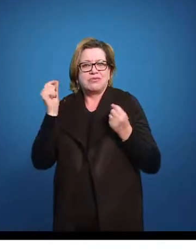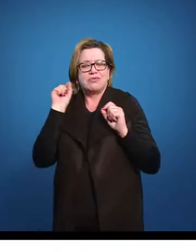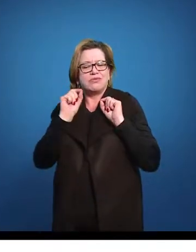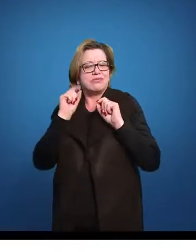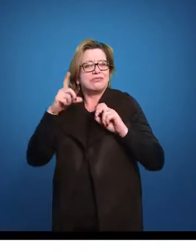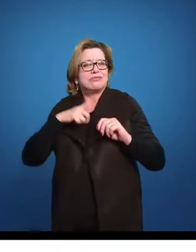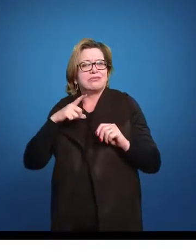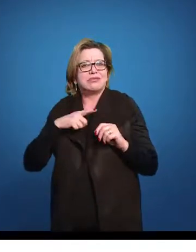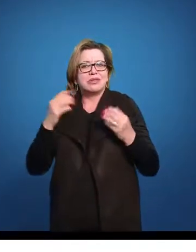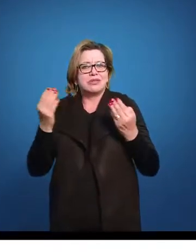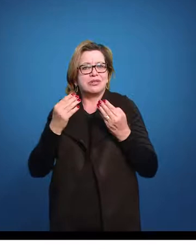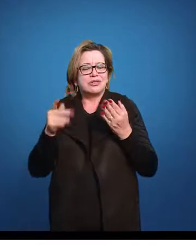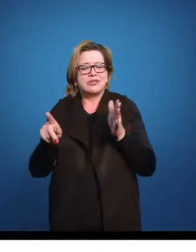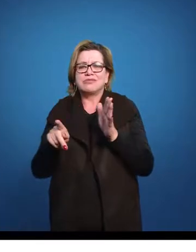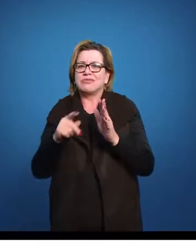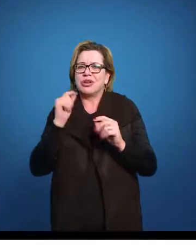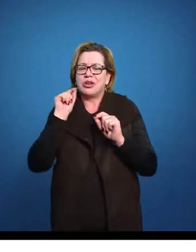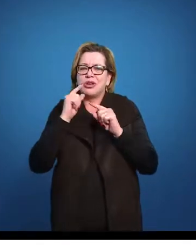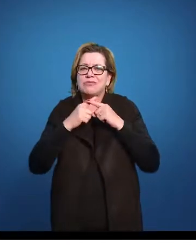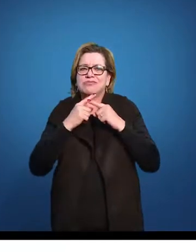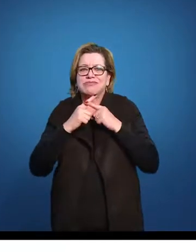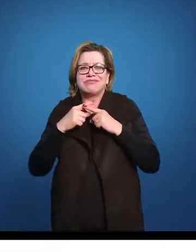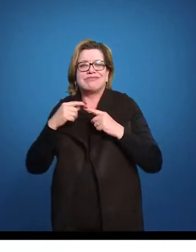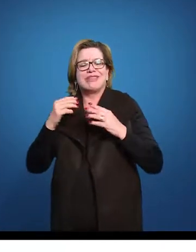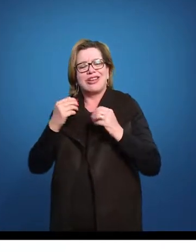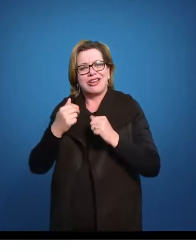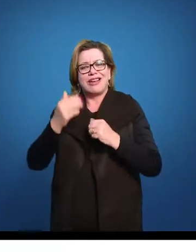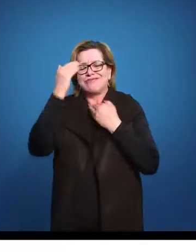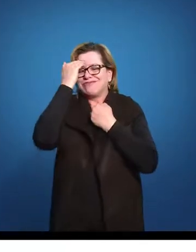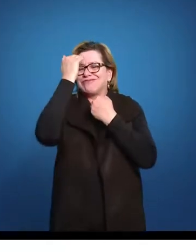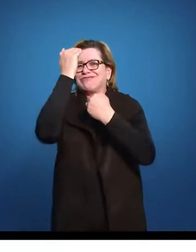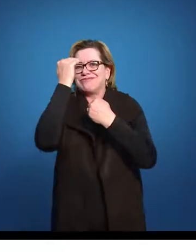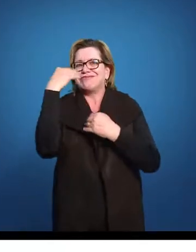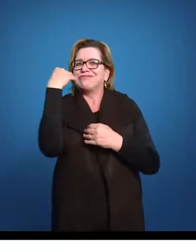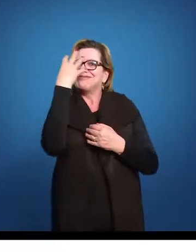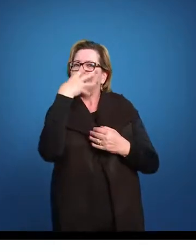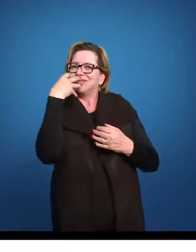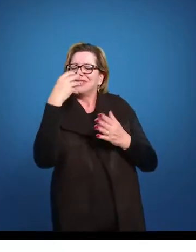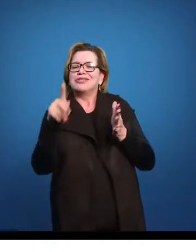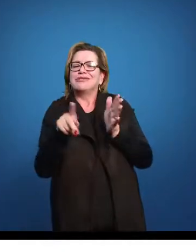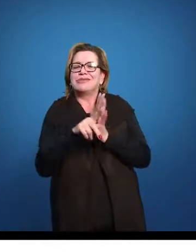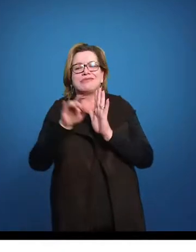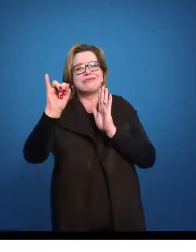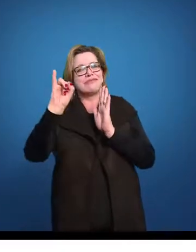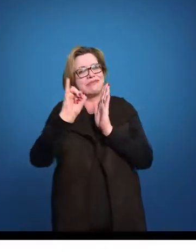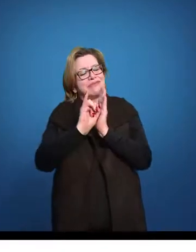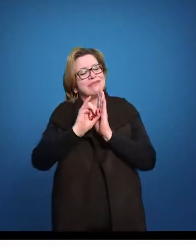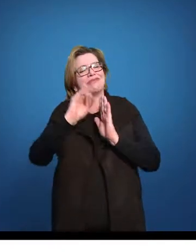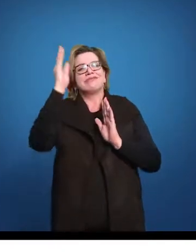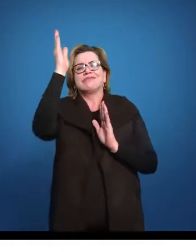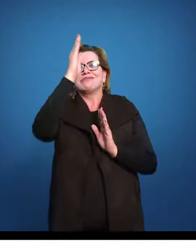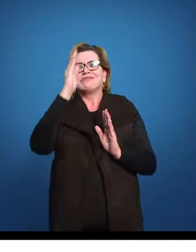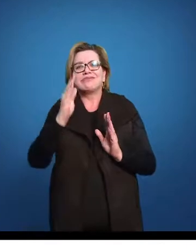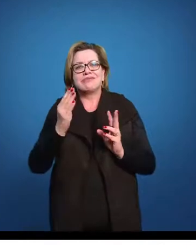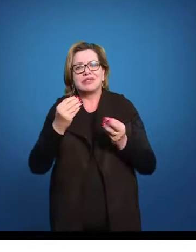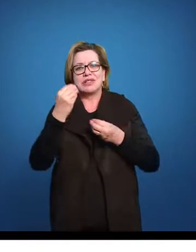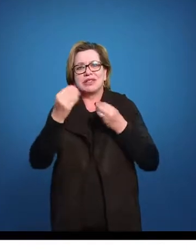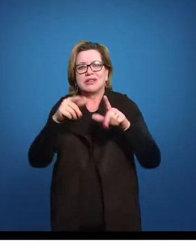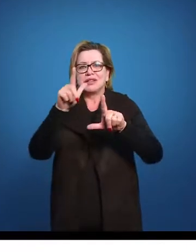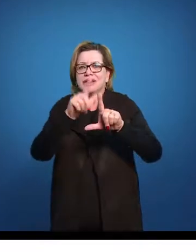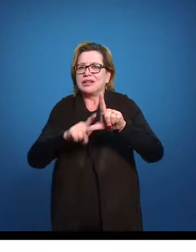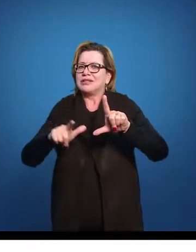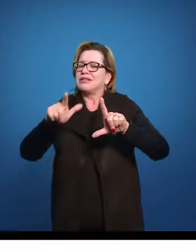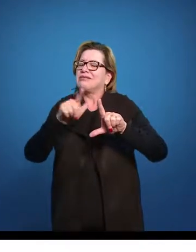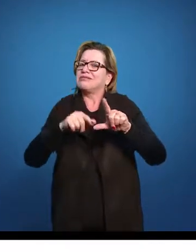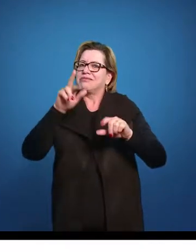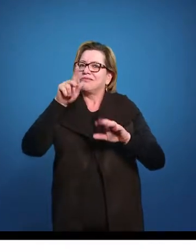ao romantismo, essa fase que a gente estava pensando a identidade nacional e a literatura nacional como um projeto.